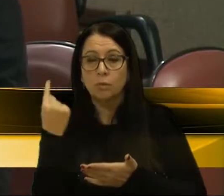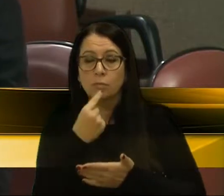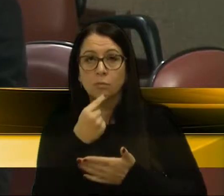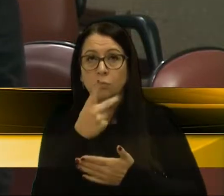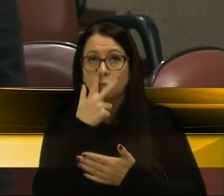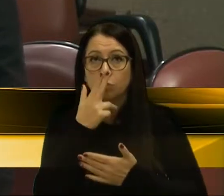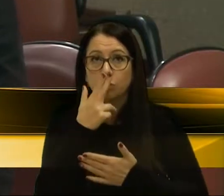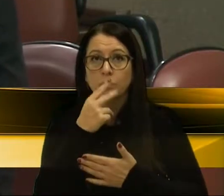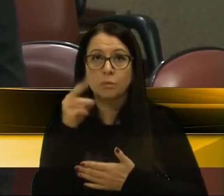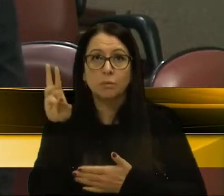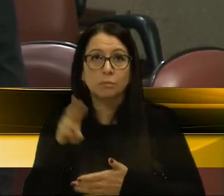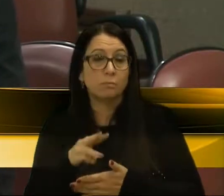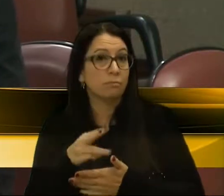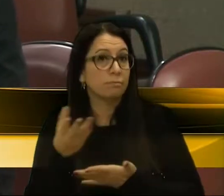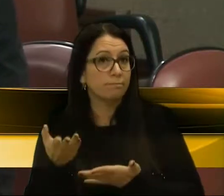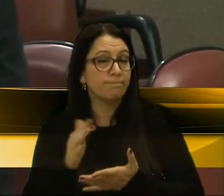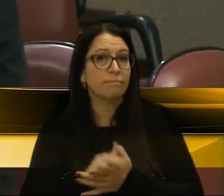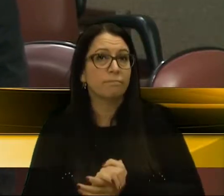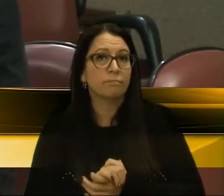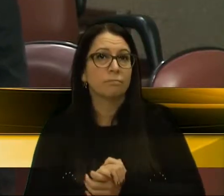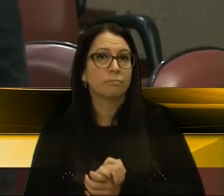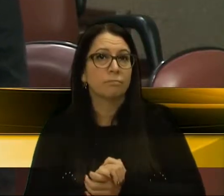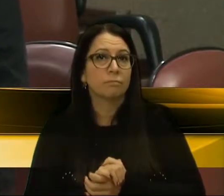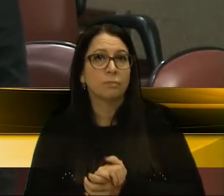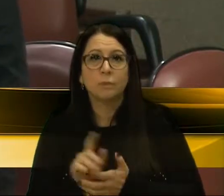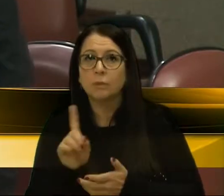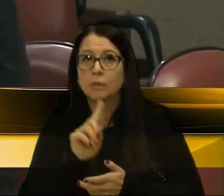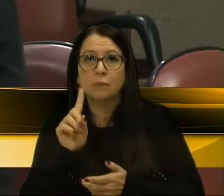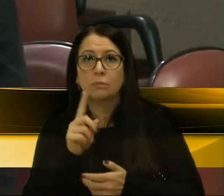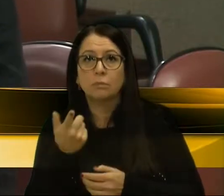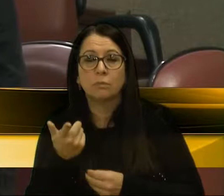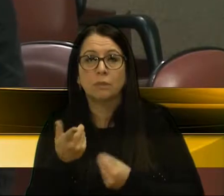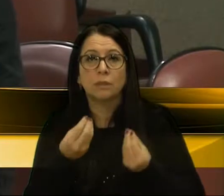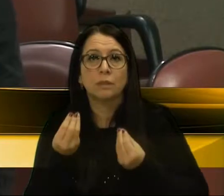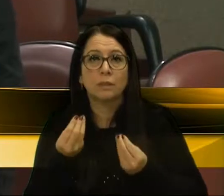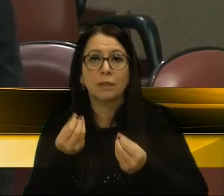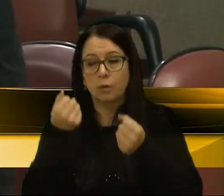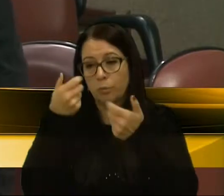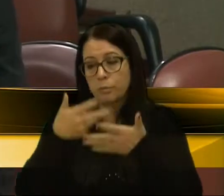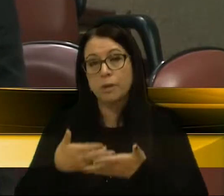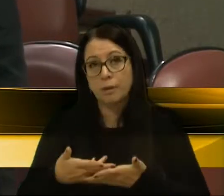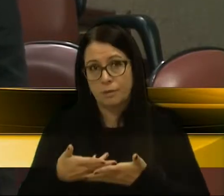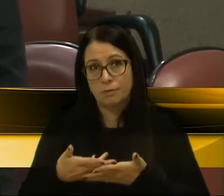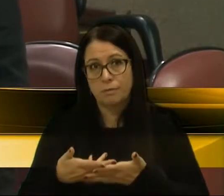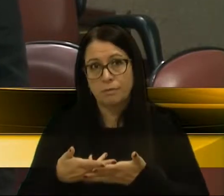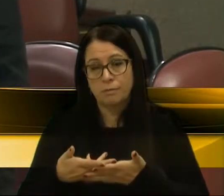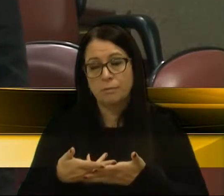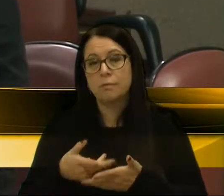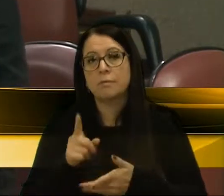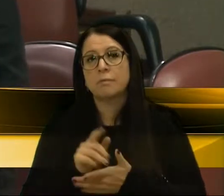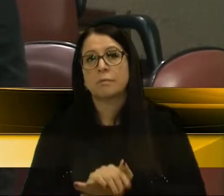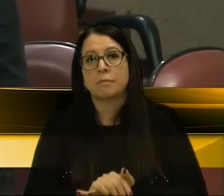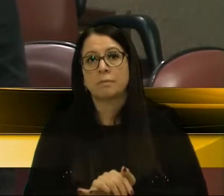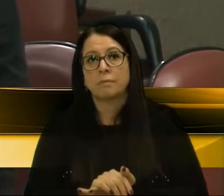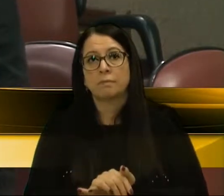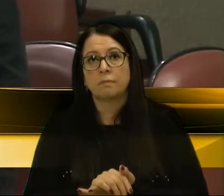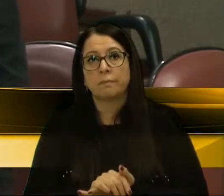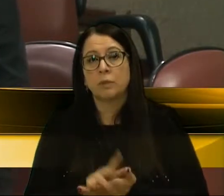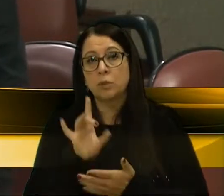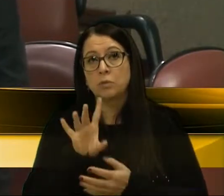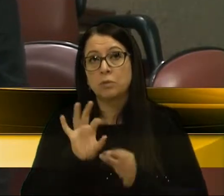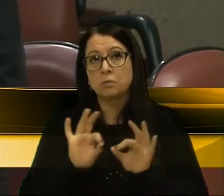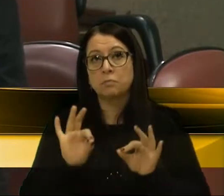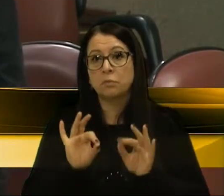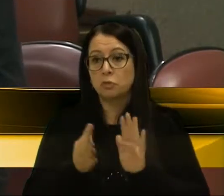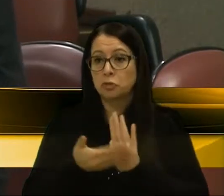da concessão do transporte coletivo, não se absolutamente, não se justifica, né, então, tu simplesmente